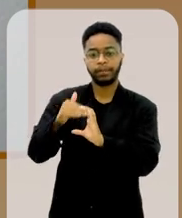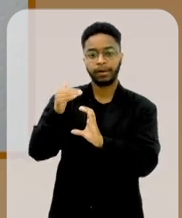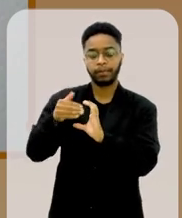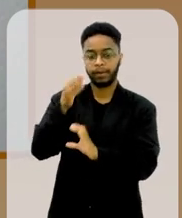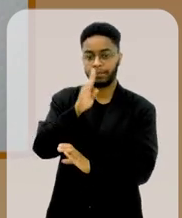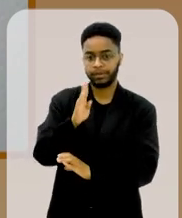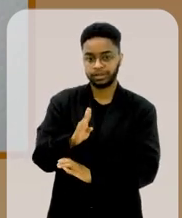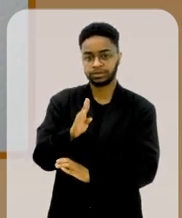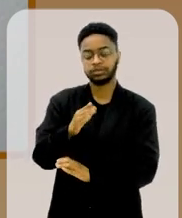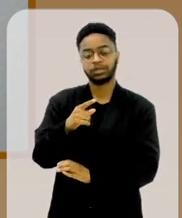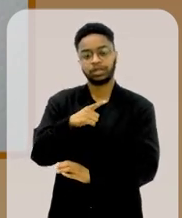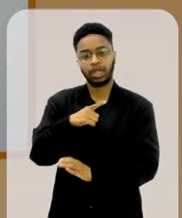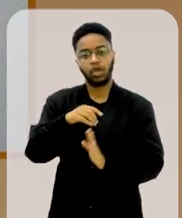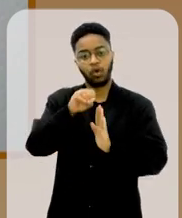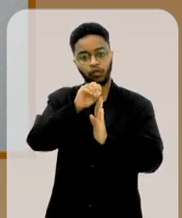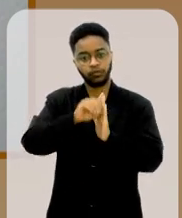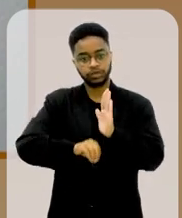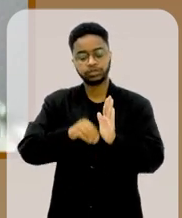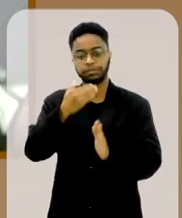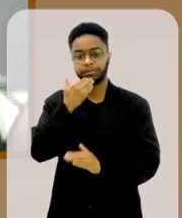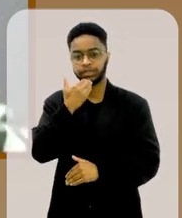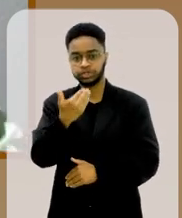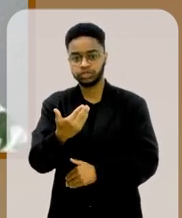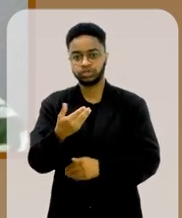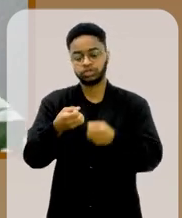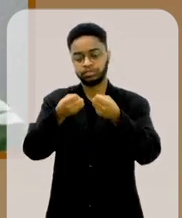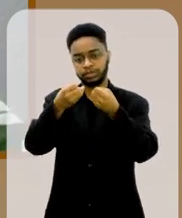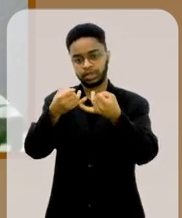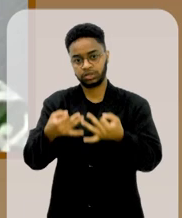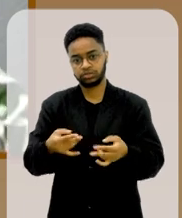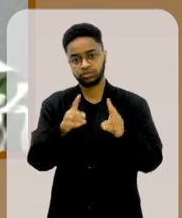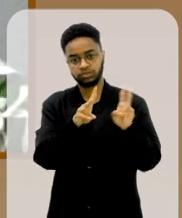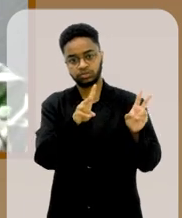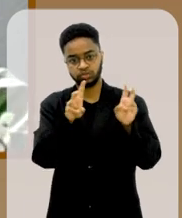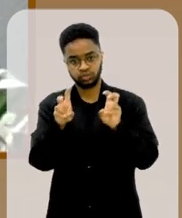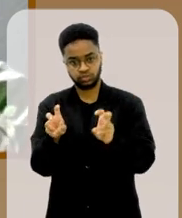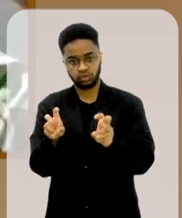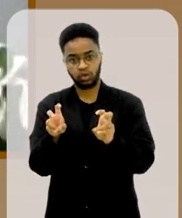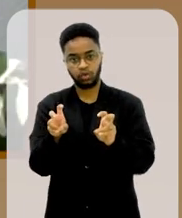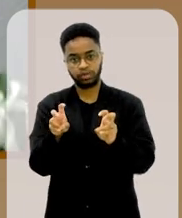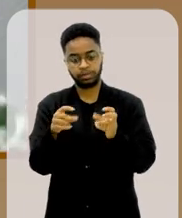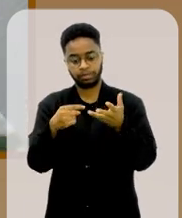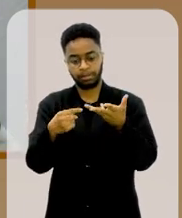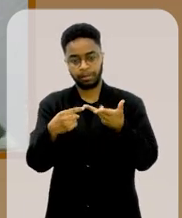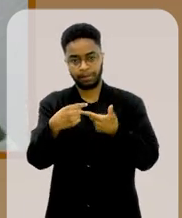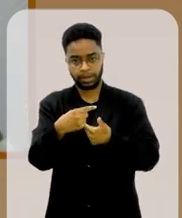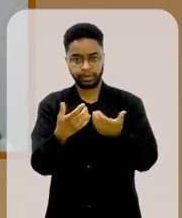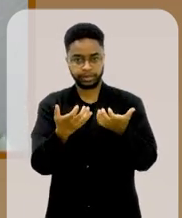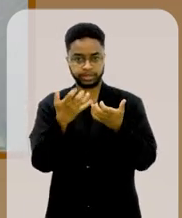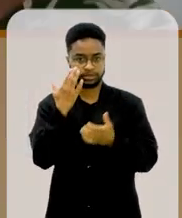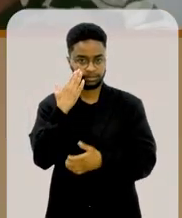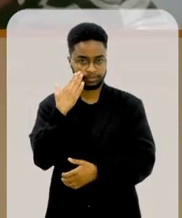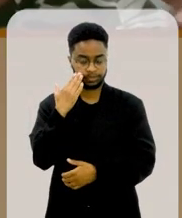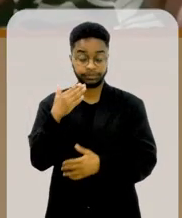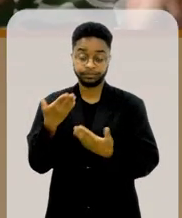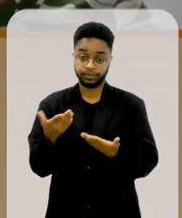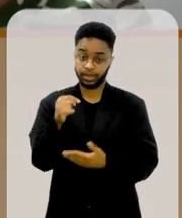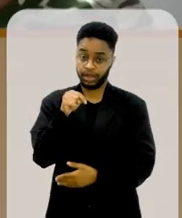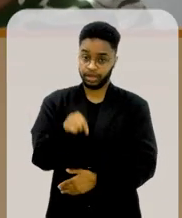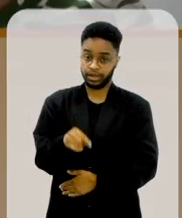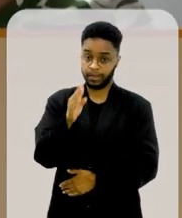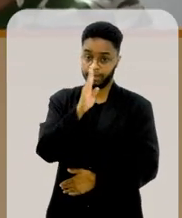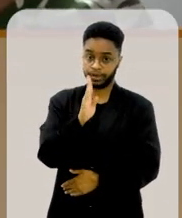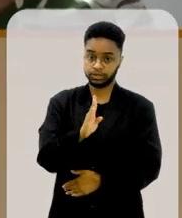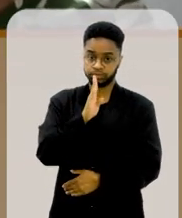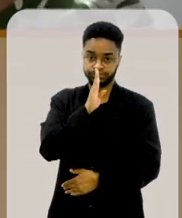solicitações, ofícios solicitando esclarecimentos sobre o que ela queria saber. E o